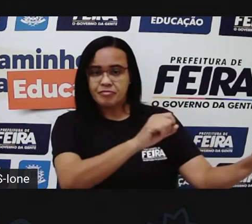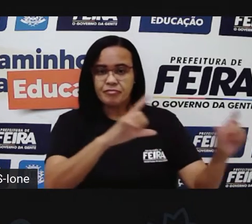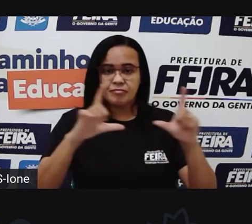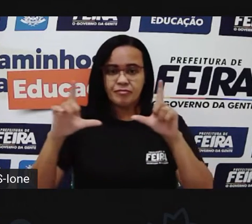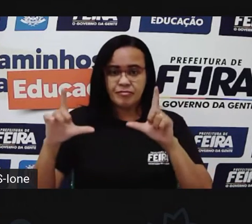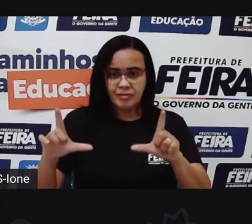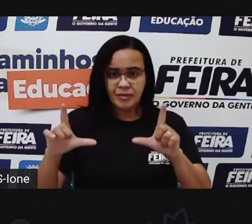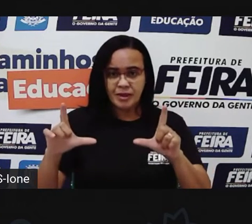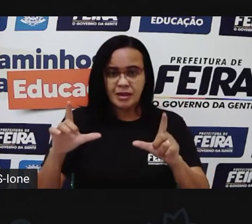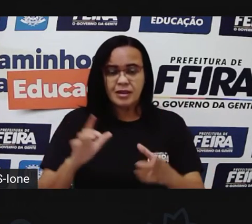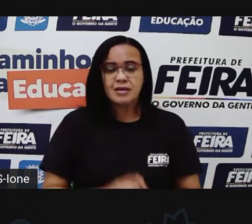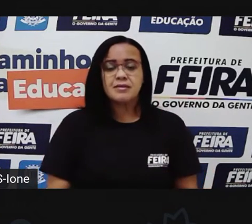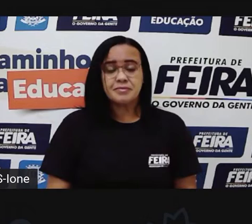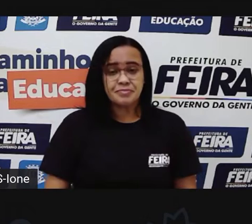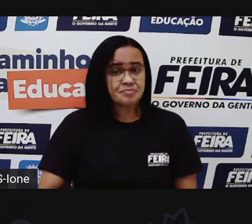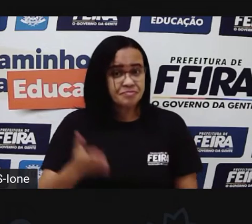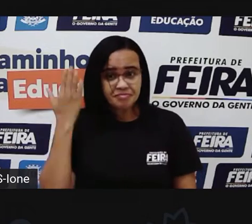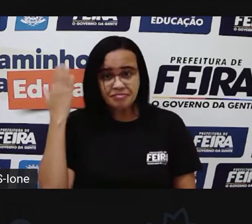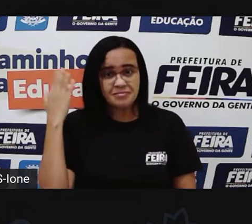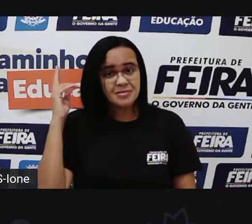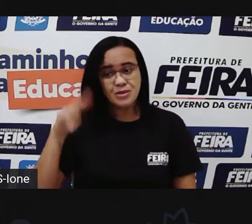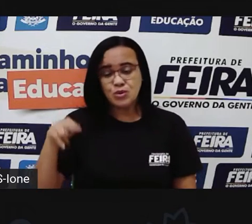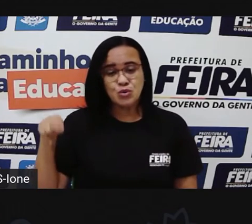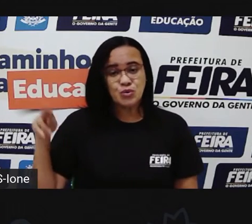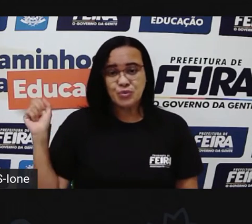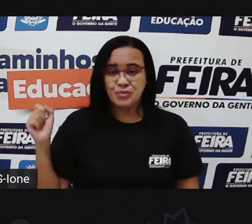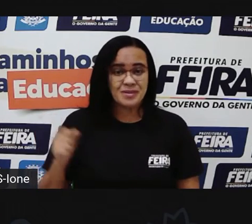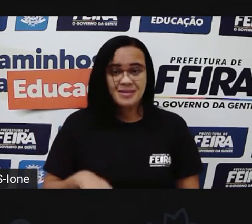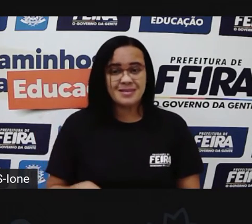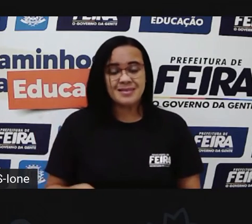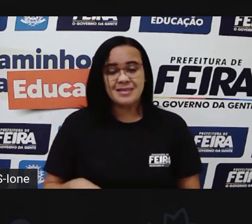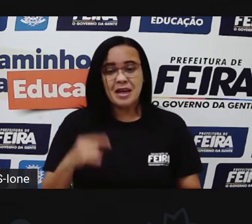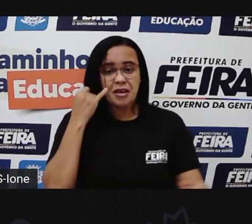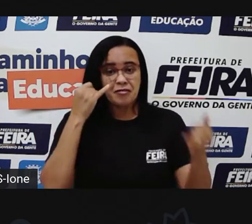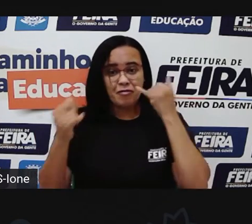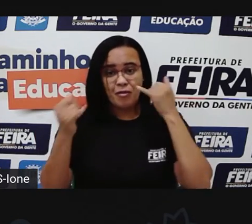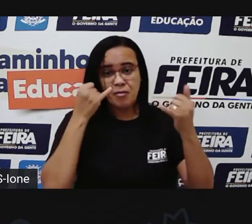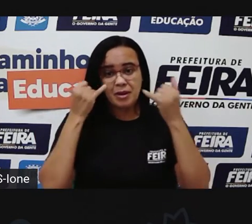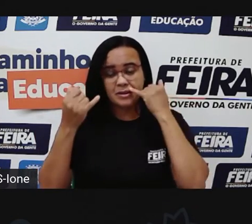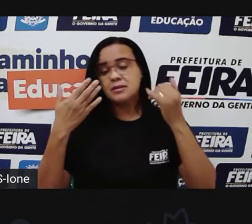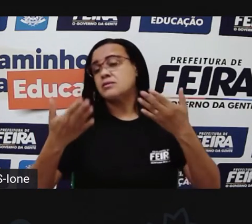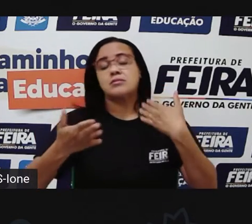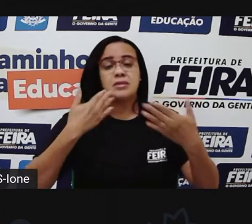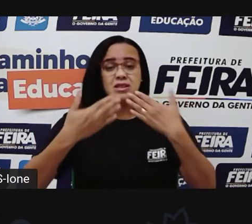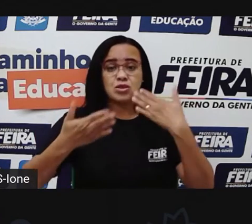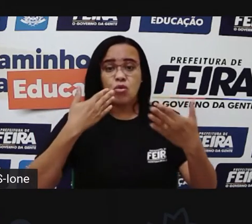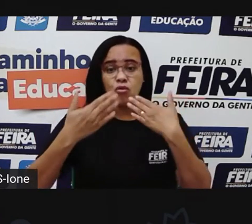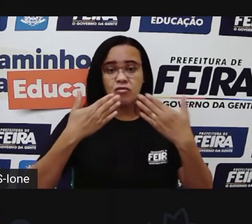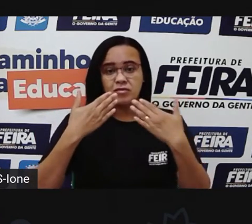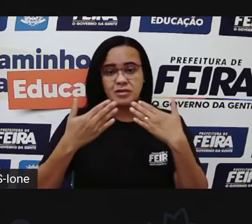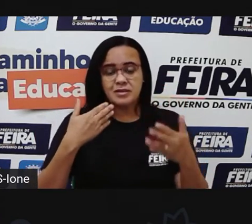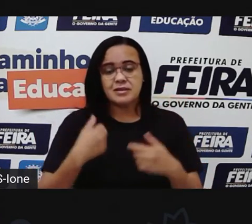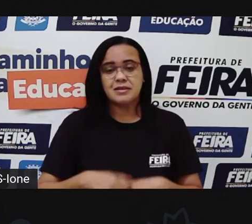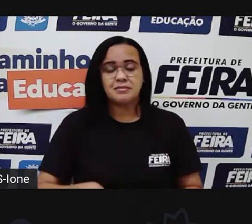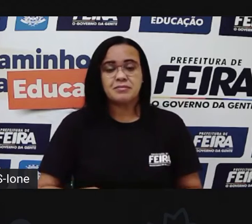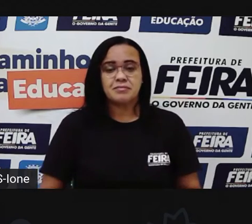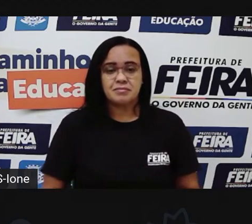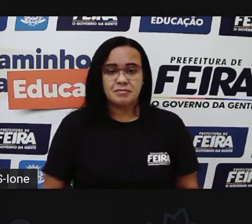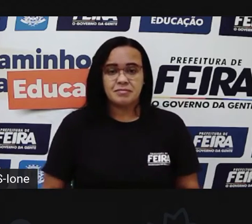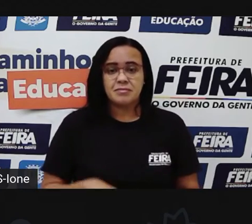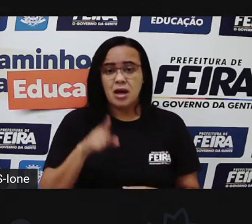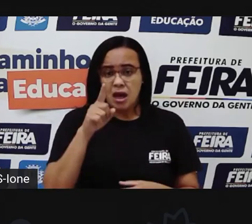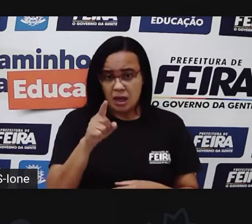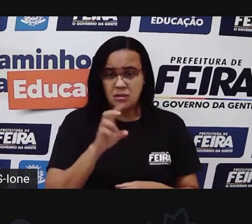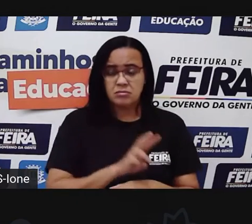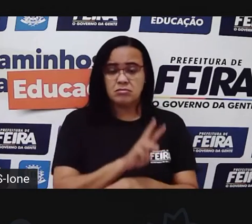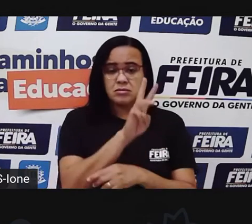Pro tinha trazido notícia, né? Então a Pro trouxe hoje uma notícia para a gente conversar um pouco. Olha só, é esse site aqui, que a